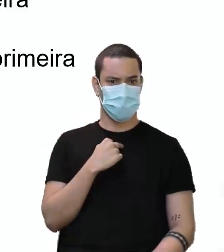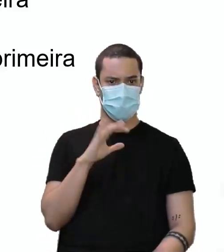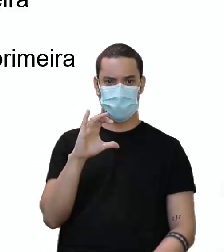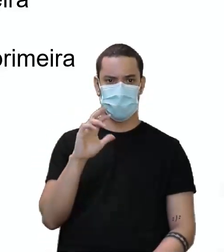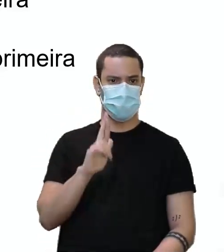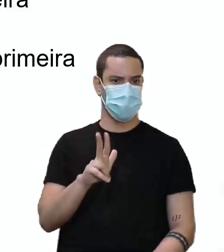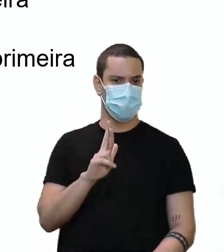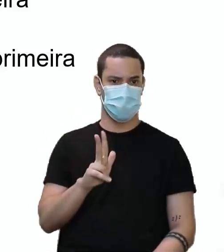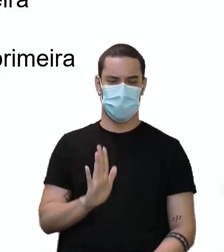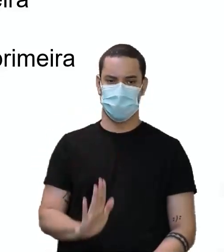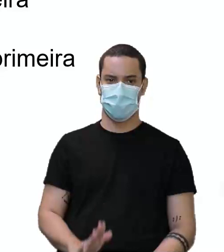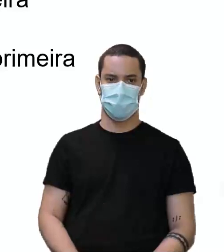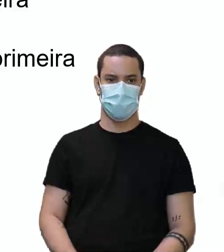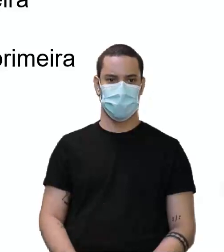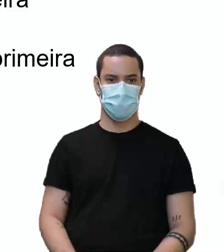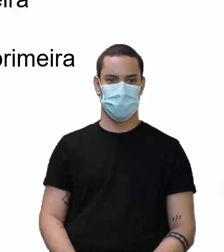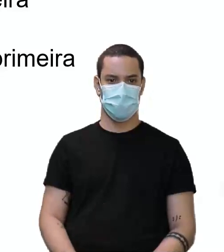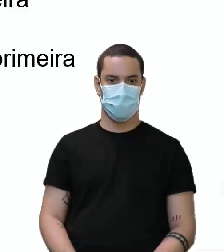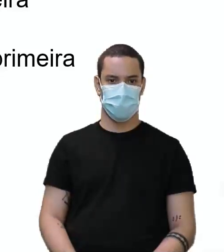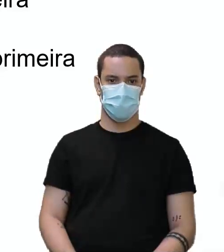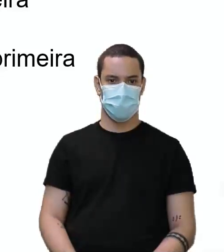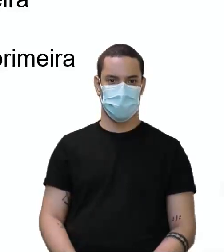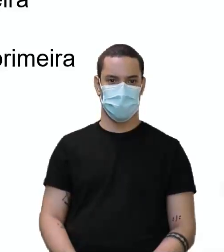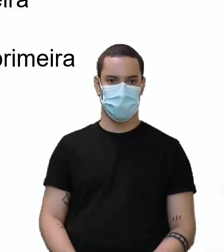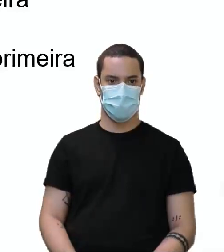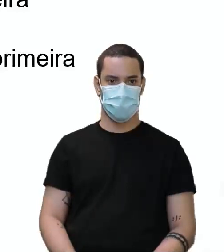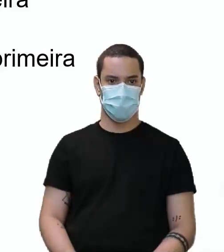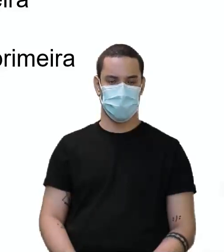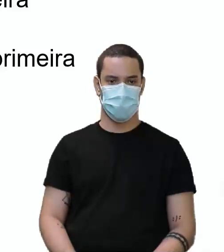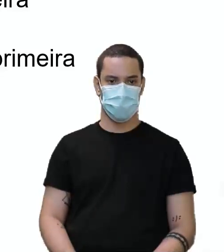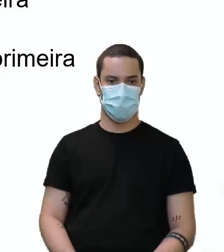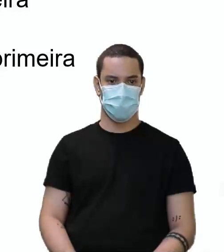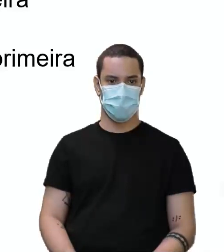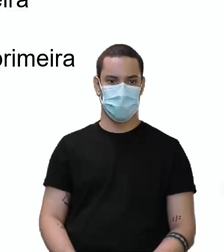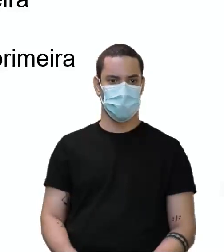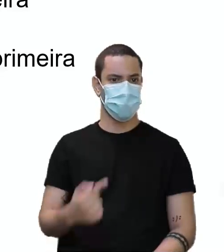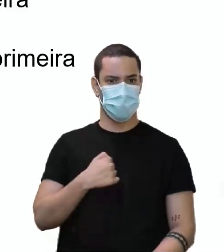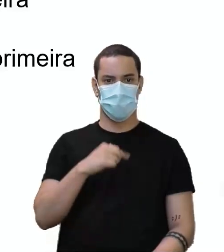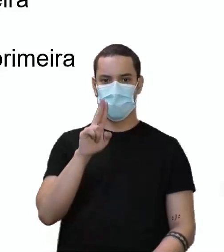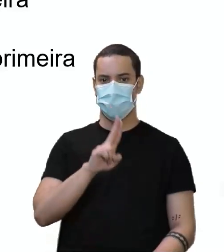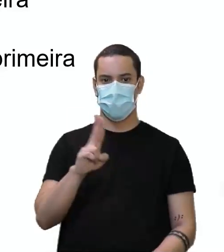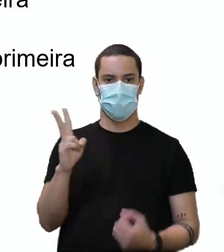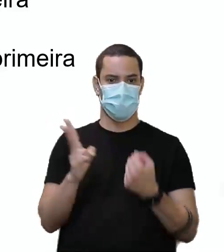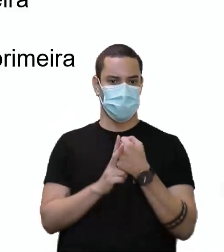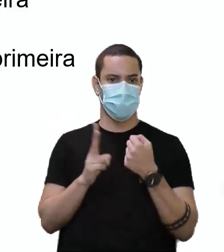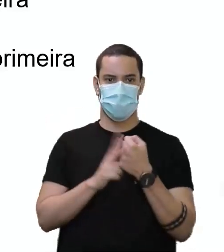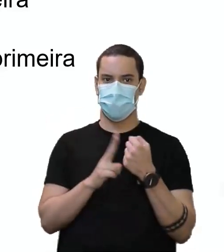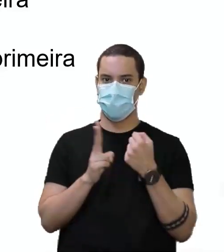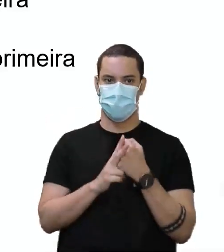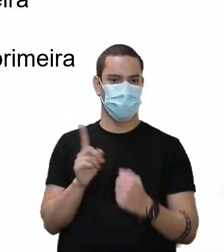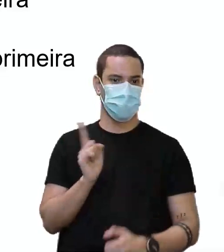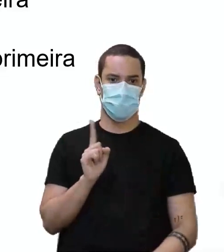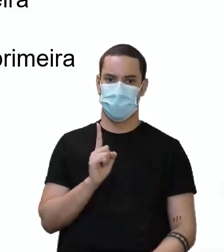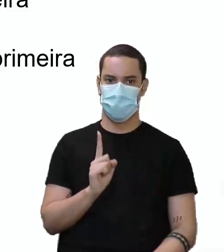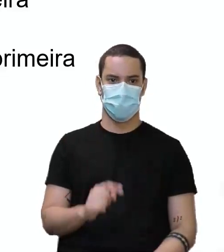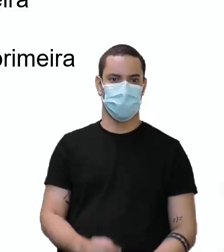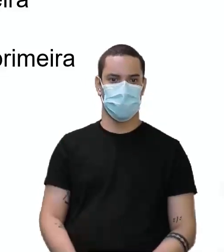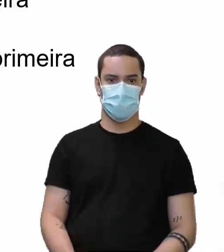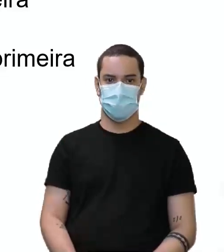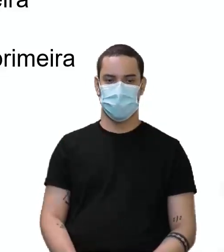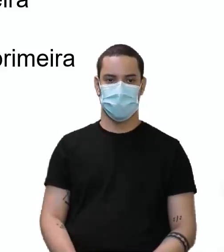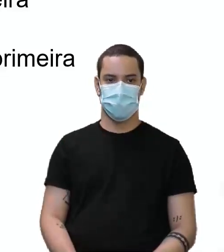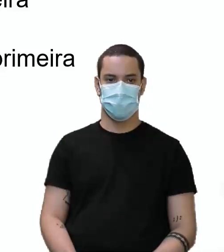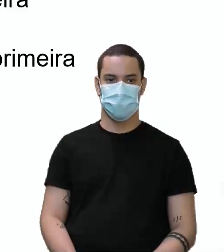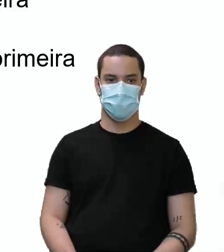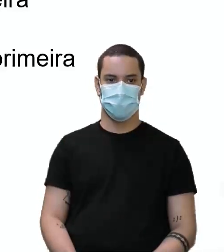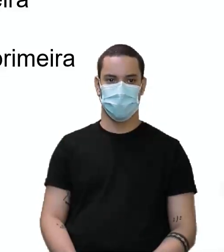não é. Você deve? Não. Eu não estou usando o verbo should lá. Também não é. Não estou usando